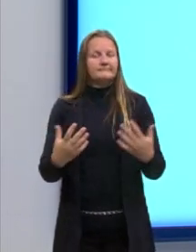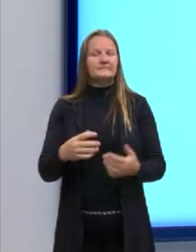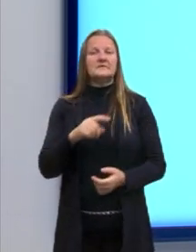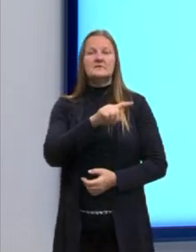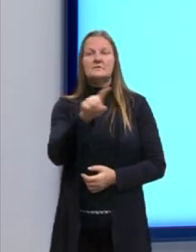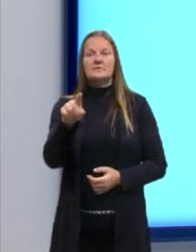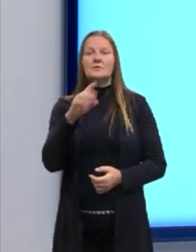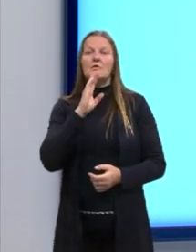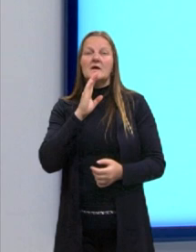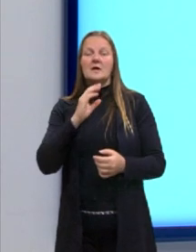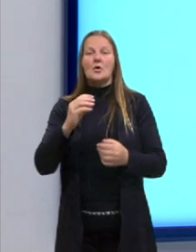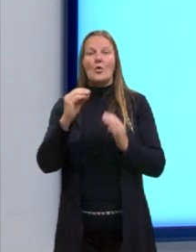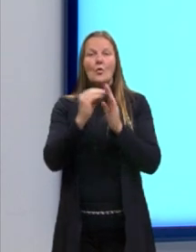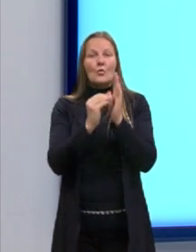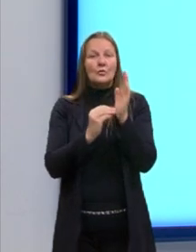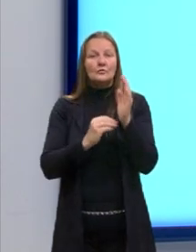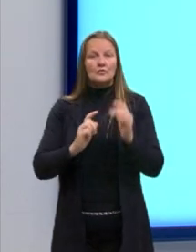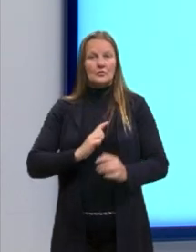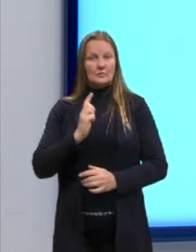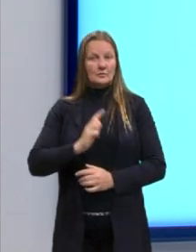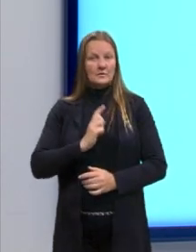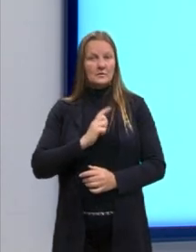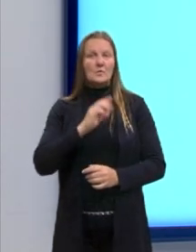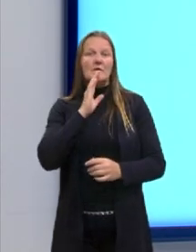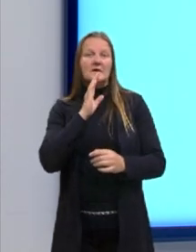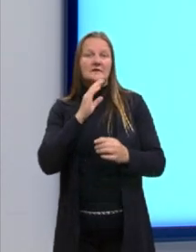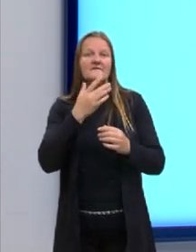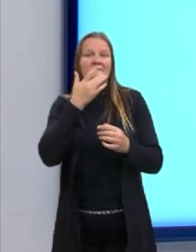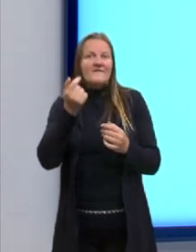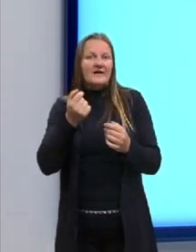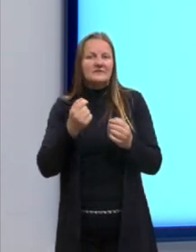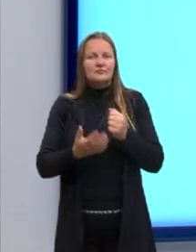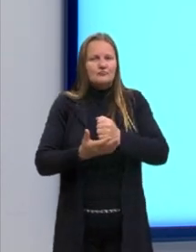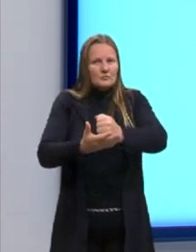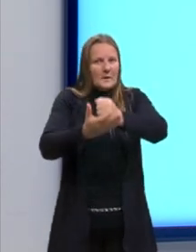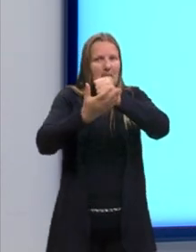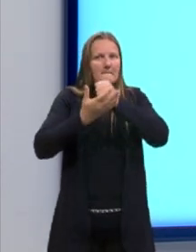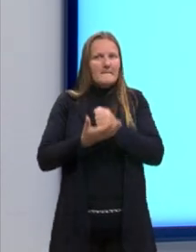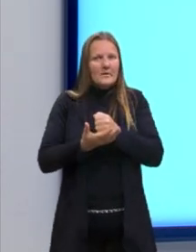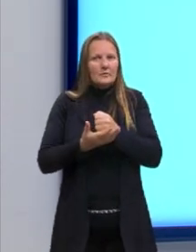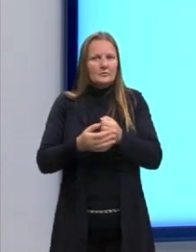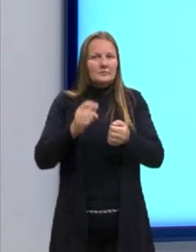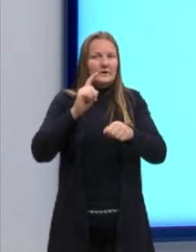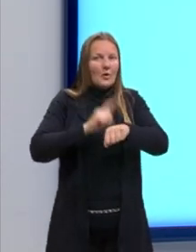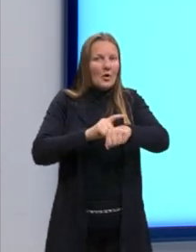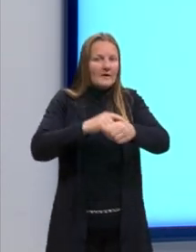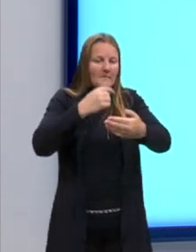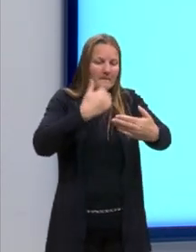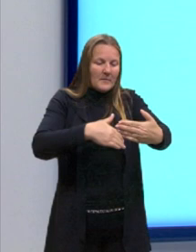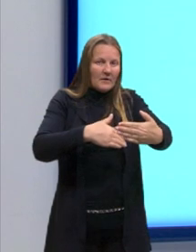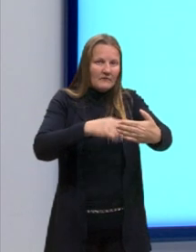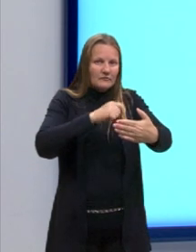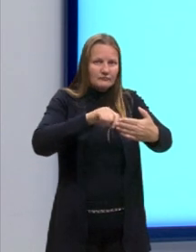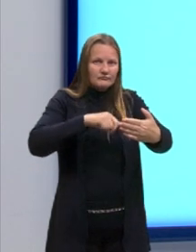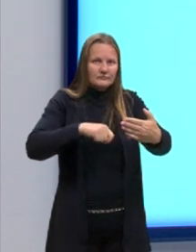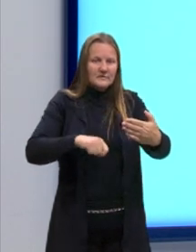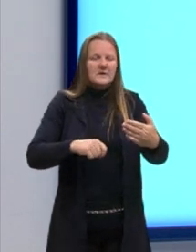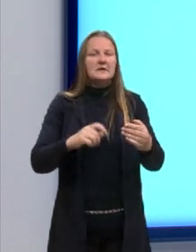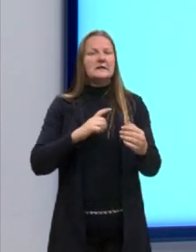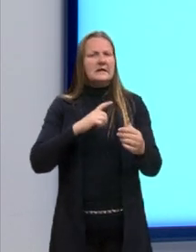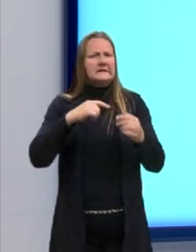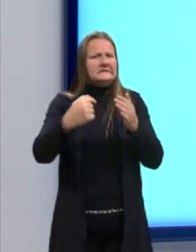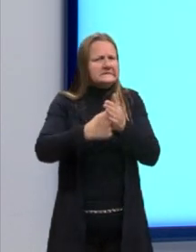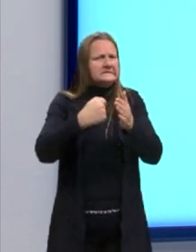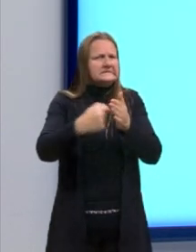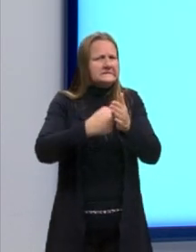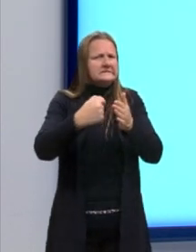se vocês conhecerem os conteúdos gramaticais, vocês têm aí uma ajuda e tanto na hora da resolução. Porque muitas questões,